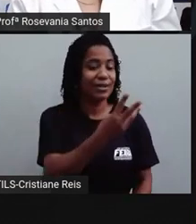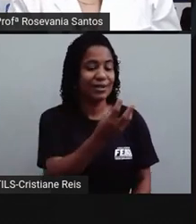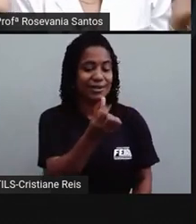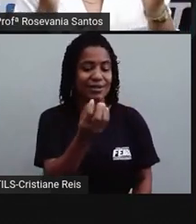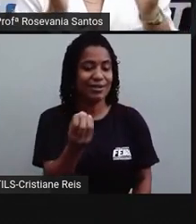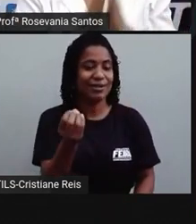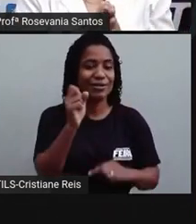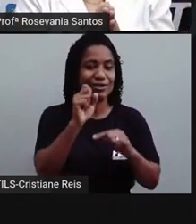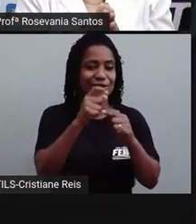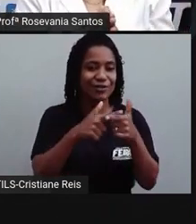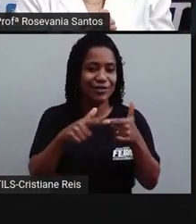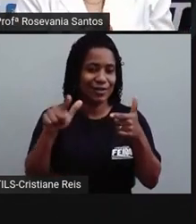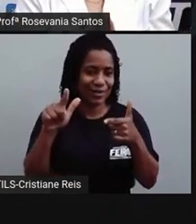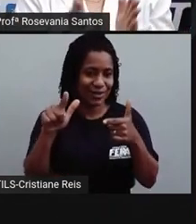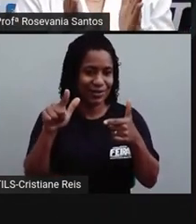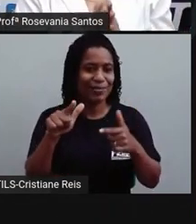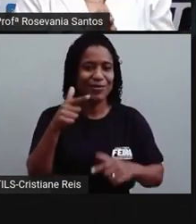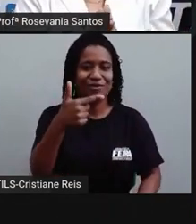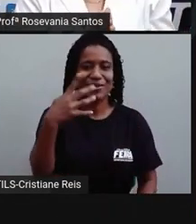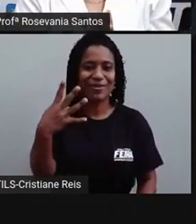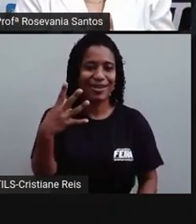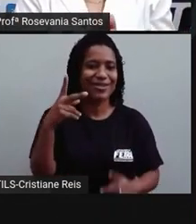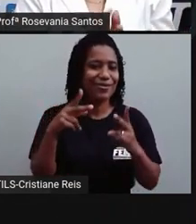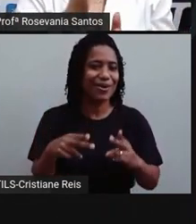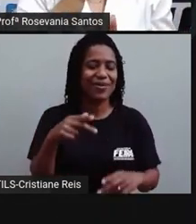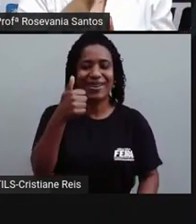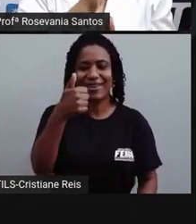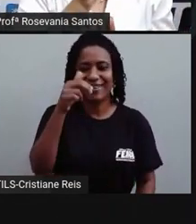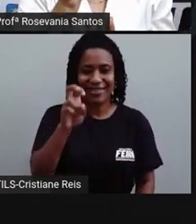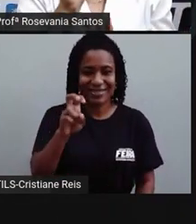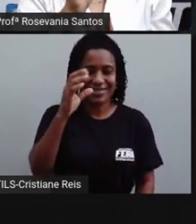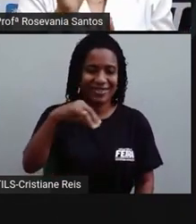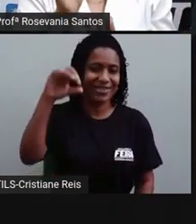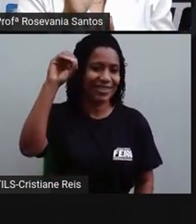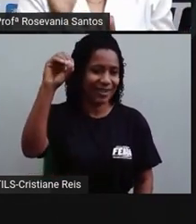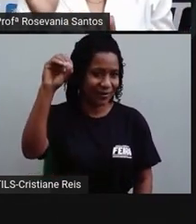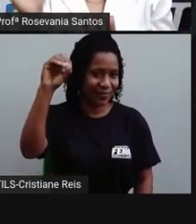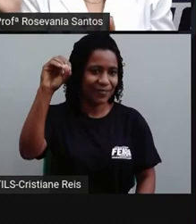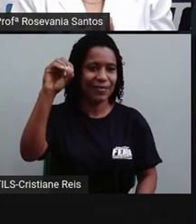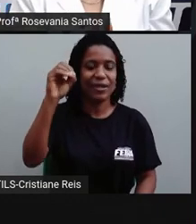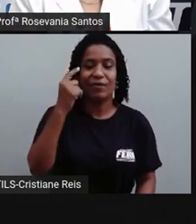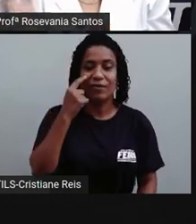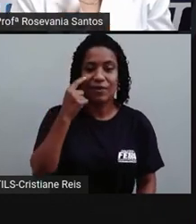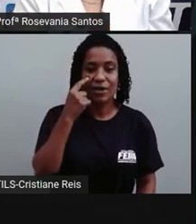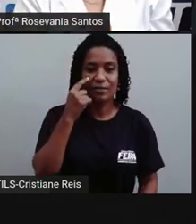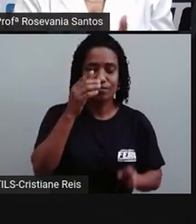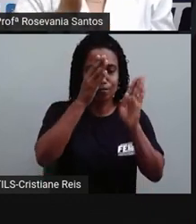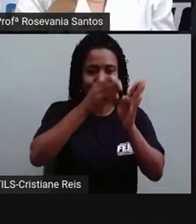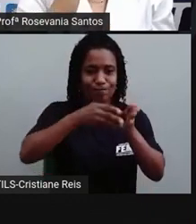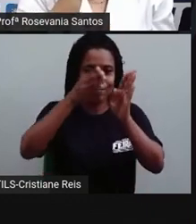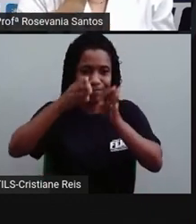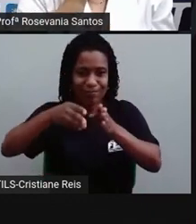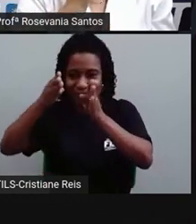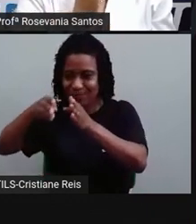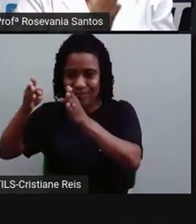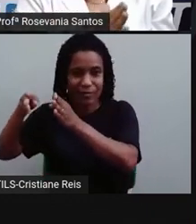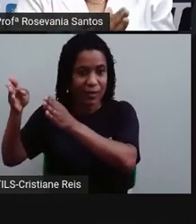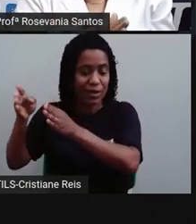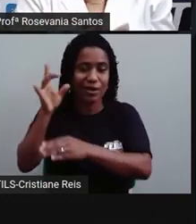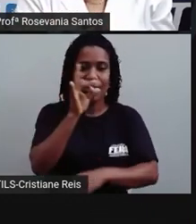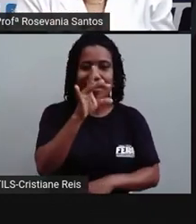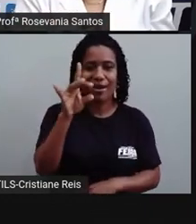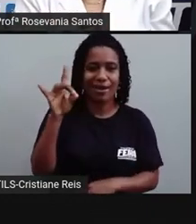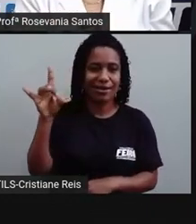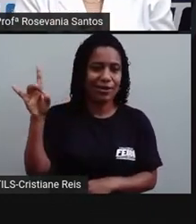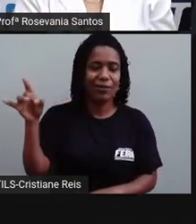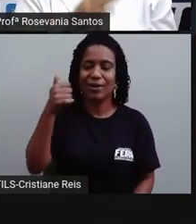por 24 deu 15 graus. 15 graus é a distância em grau de cada fuso. Então, 15 graus é